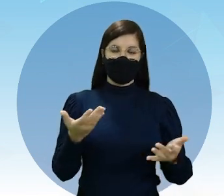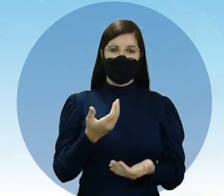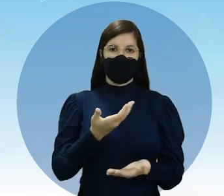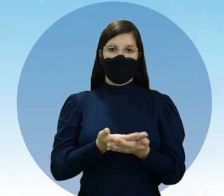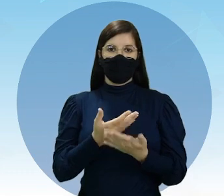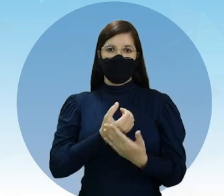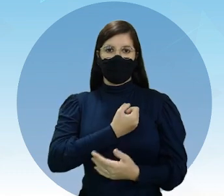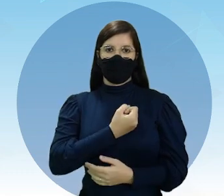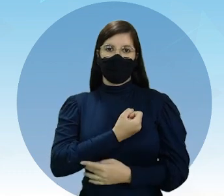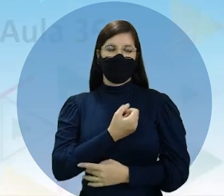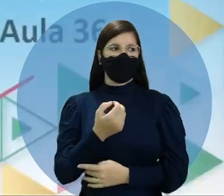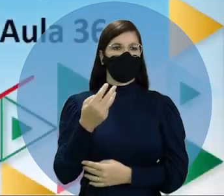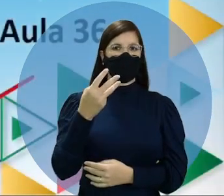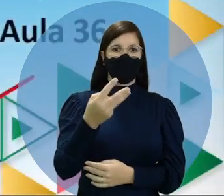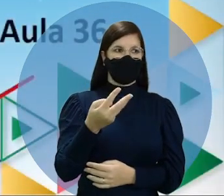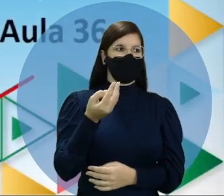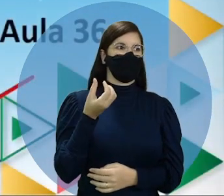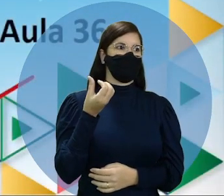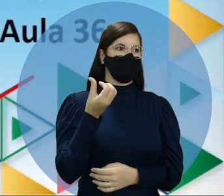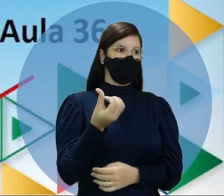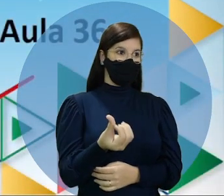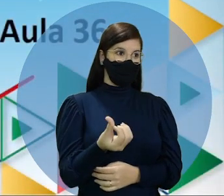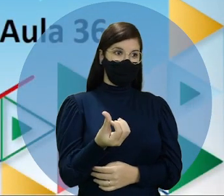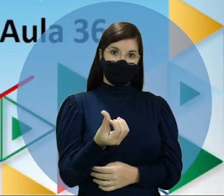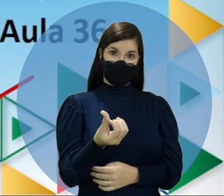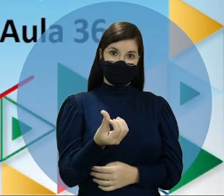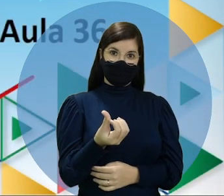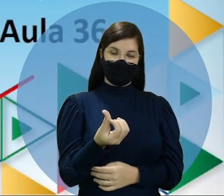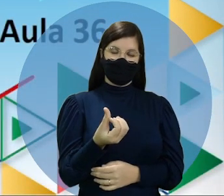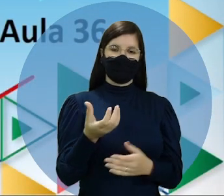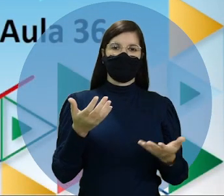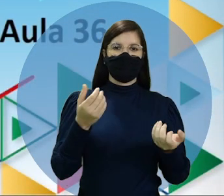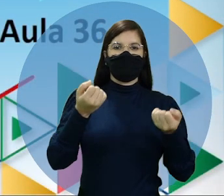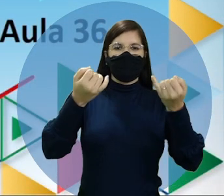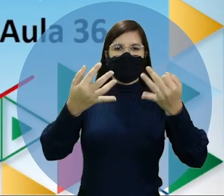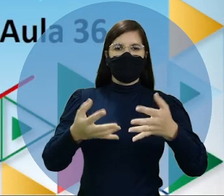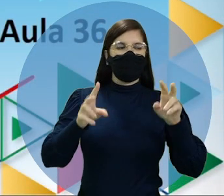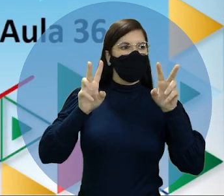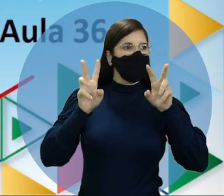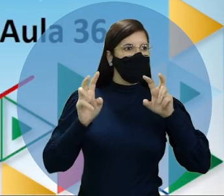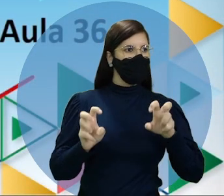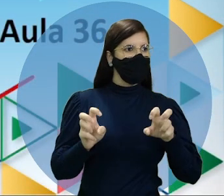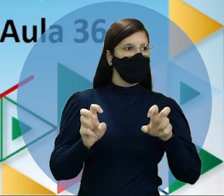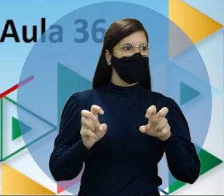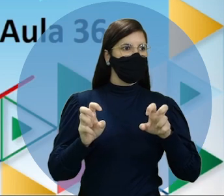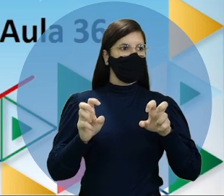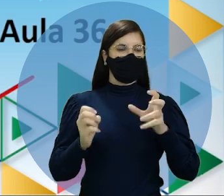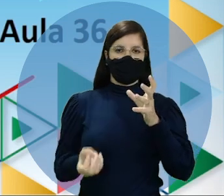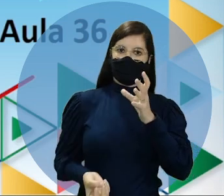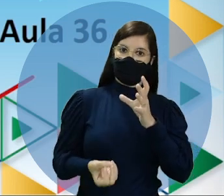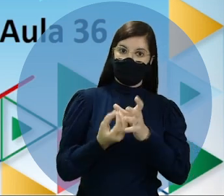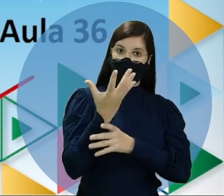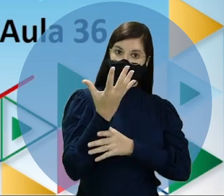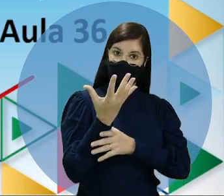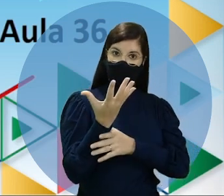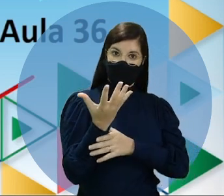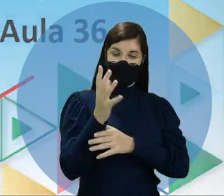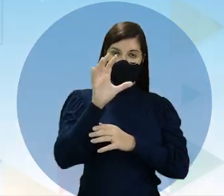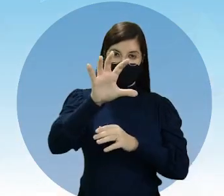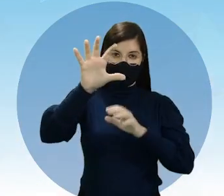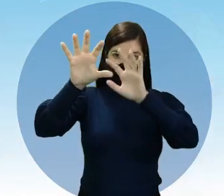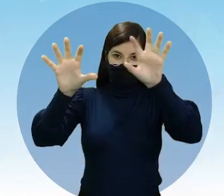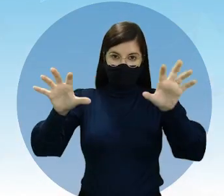aula de número 36. Eu irei falar sobre a formação dos